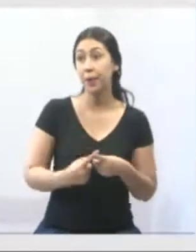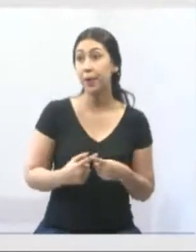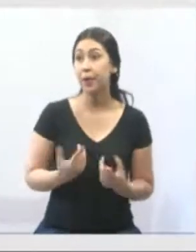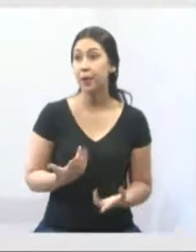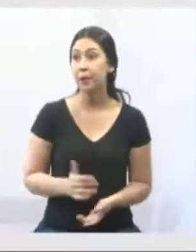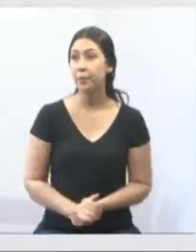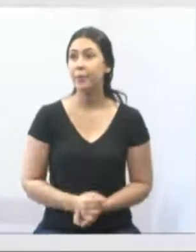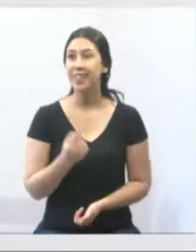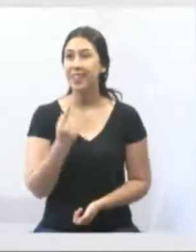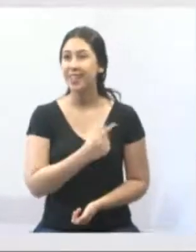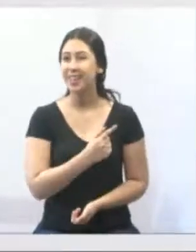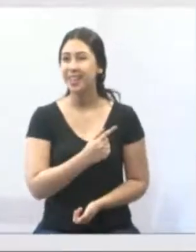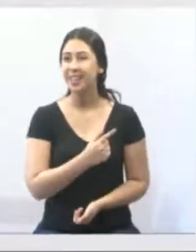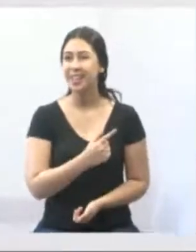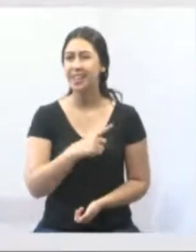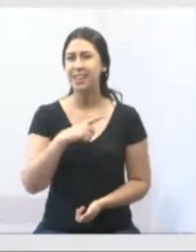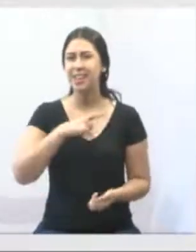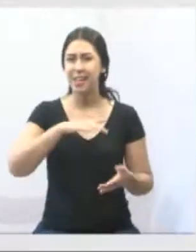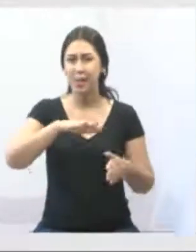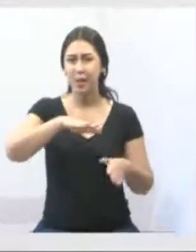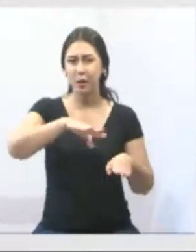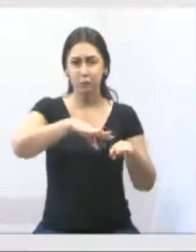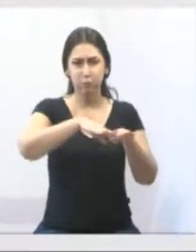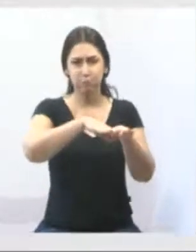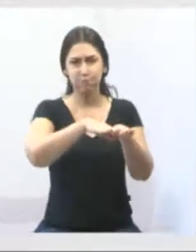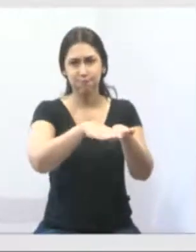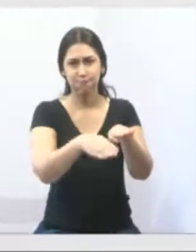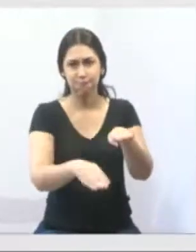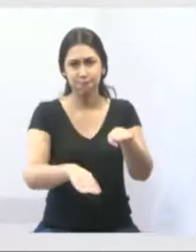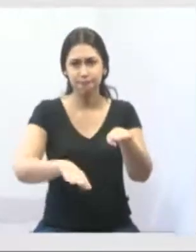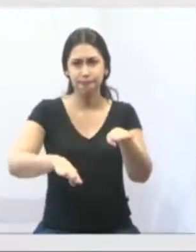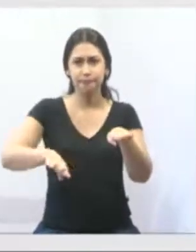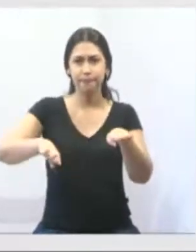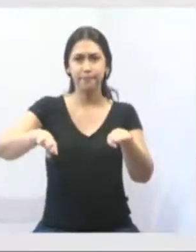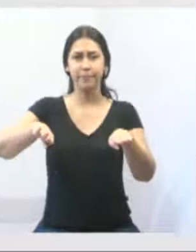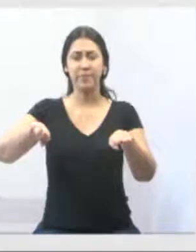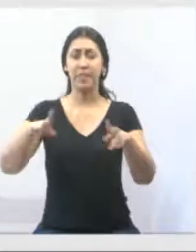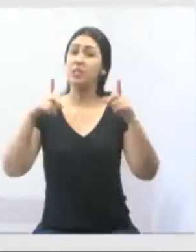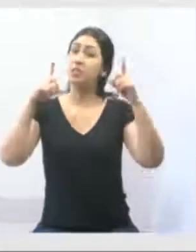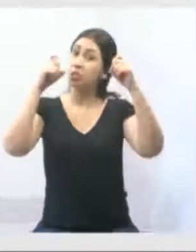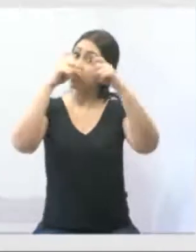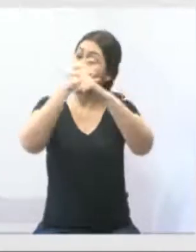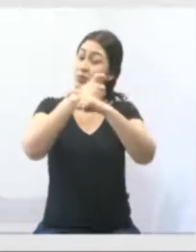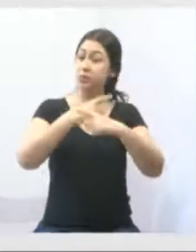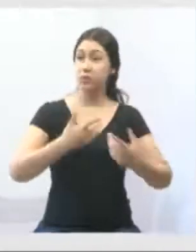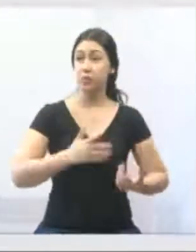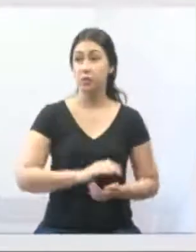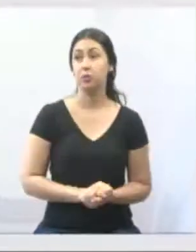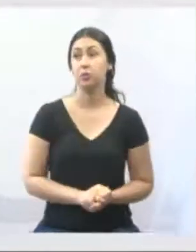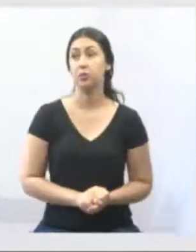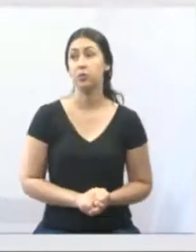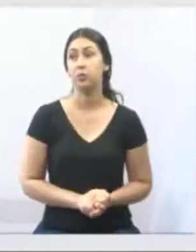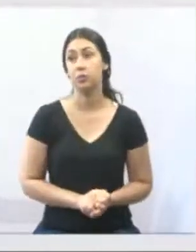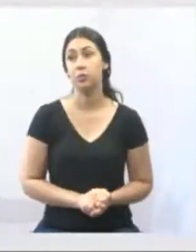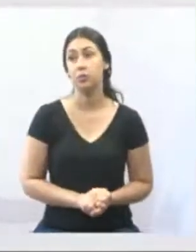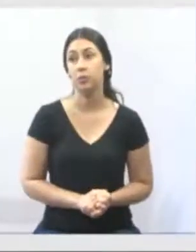porque ali está com fundamento, alguns buracos, e está difícil de passar ali, tá certo? Então,